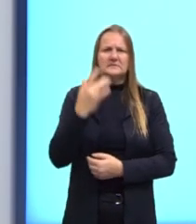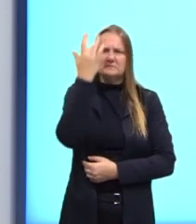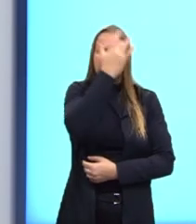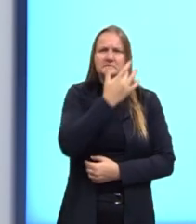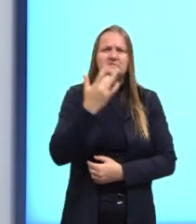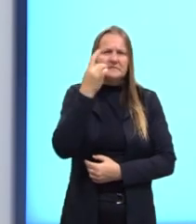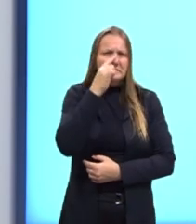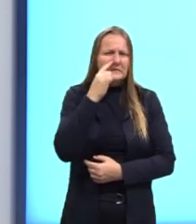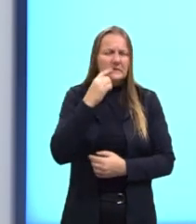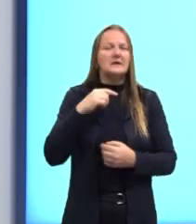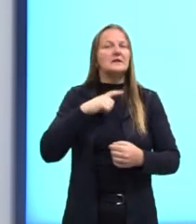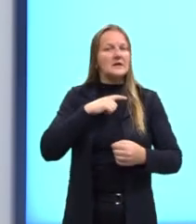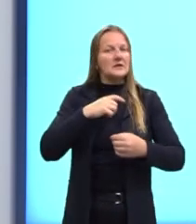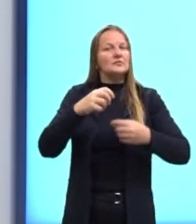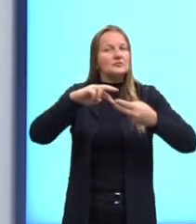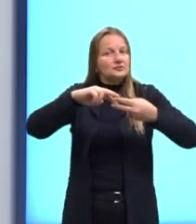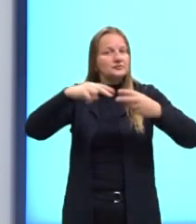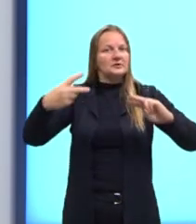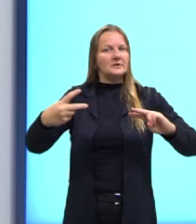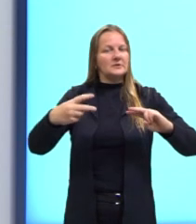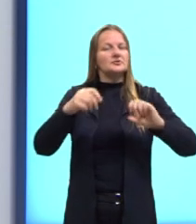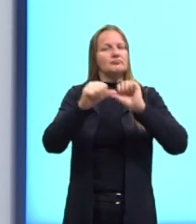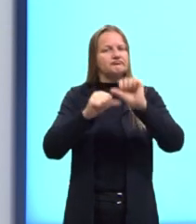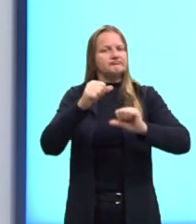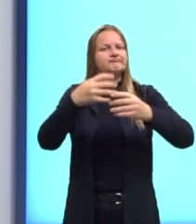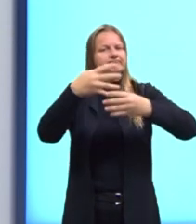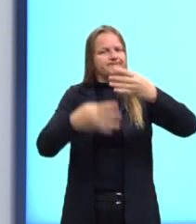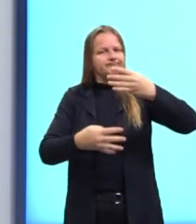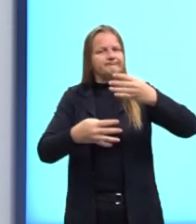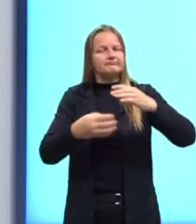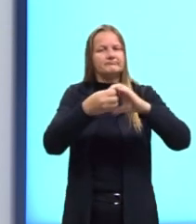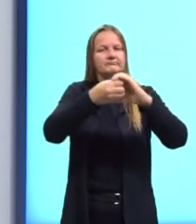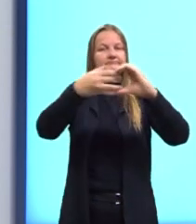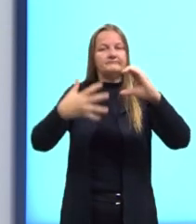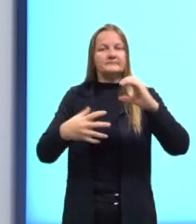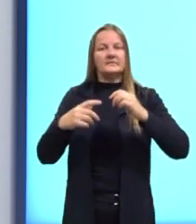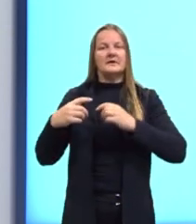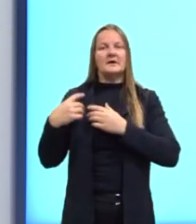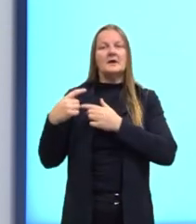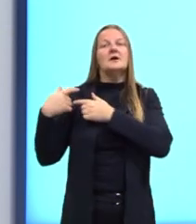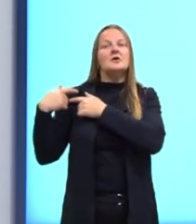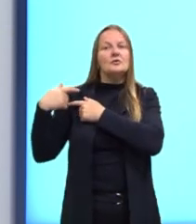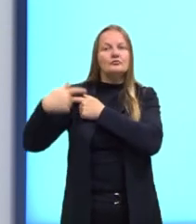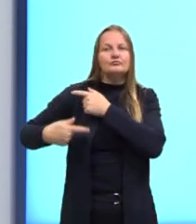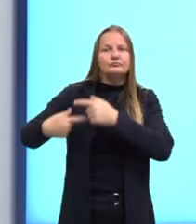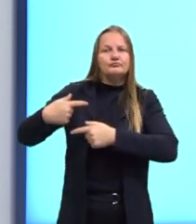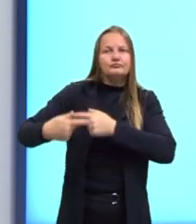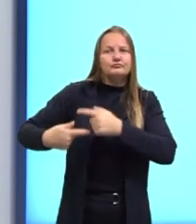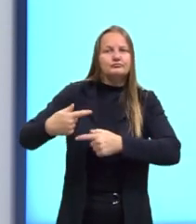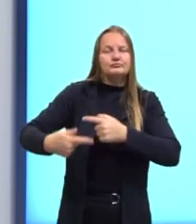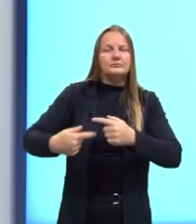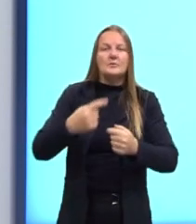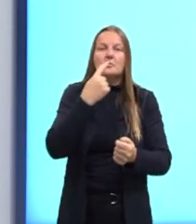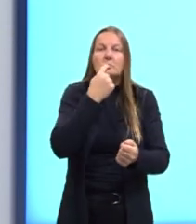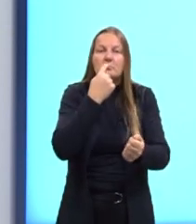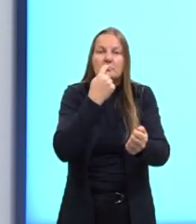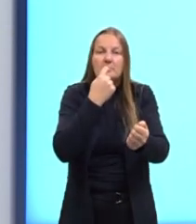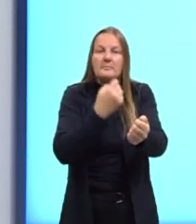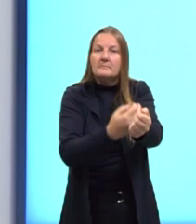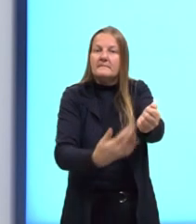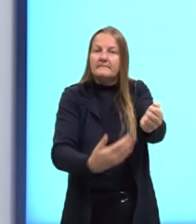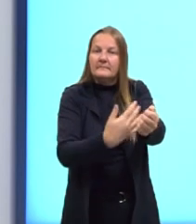genética e com caráter hereditário, na qual as hemácias perdem o seu formato normal